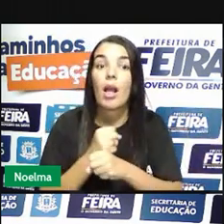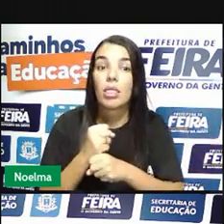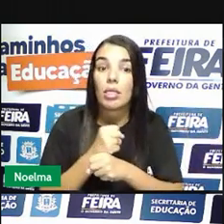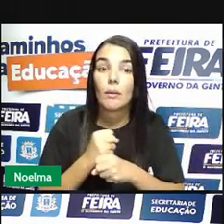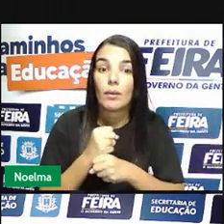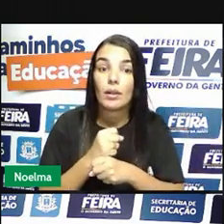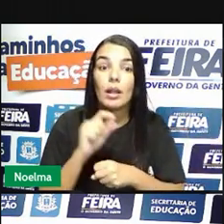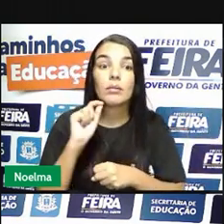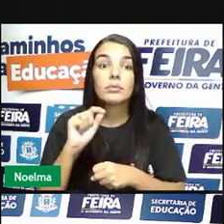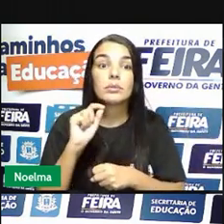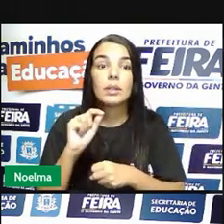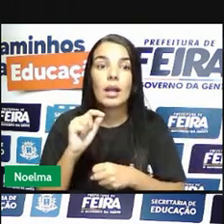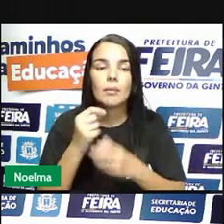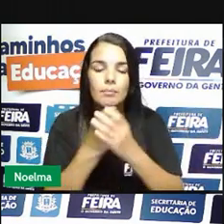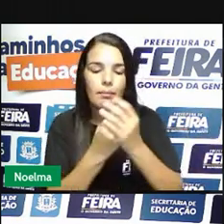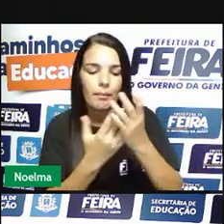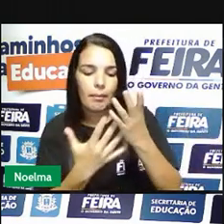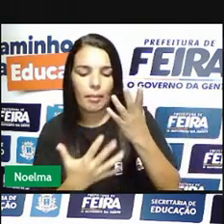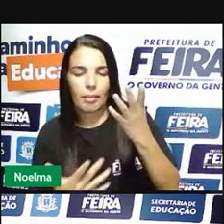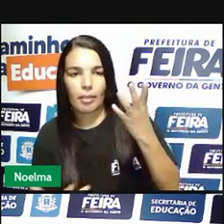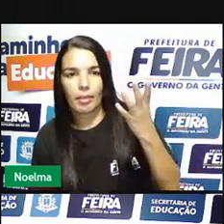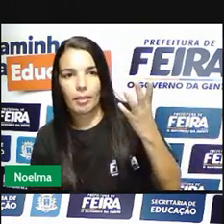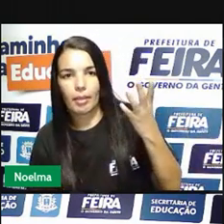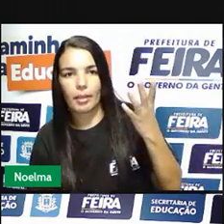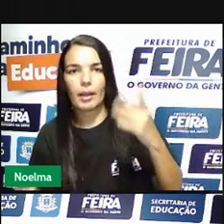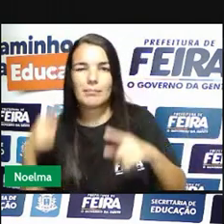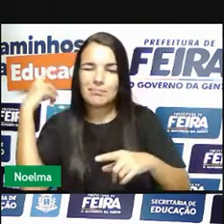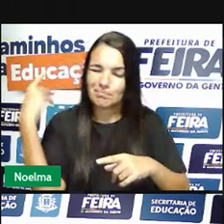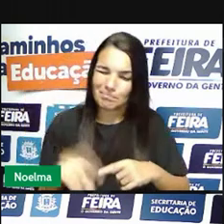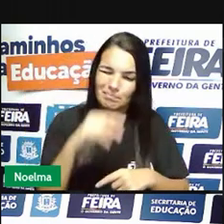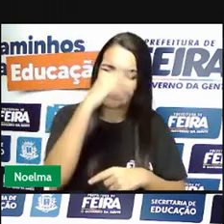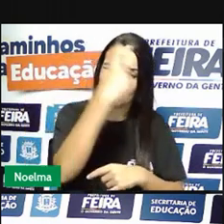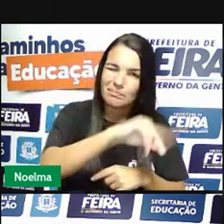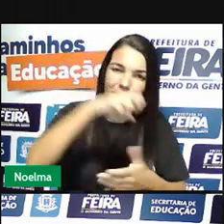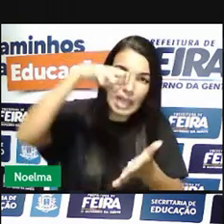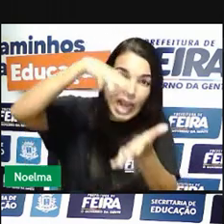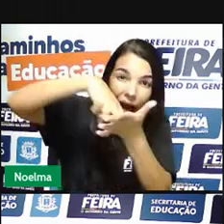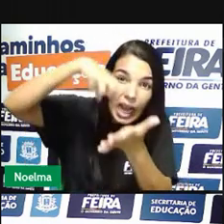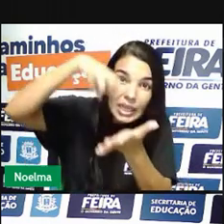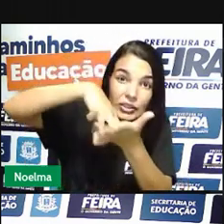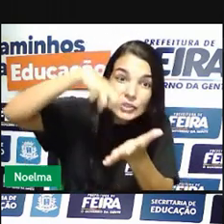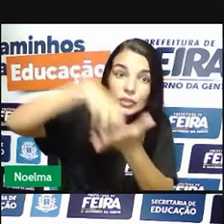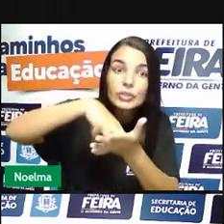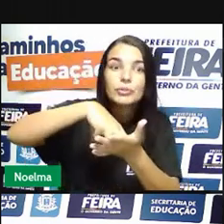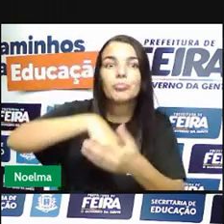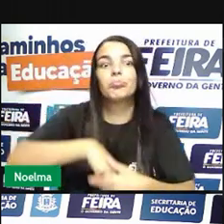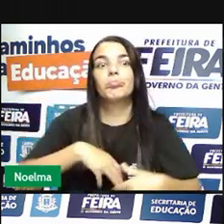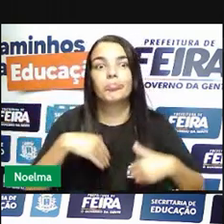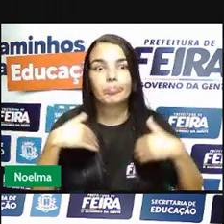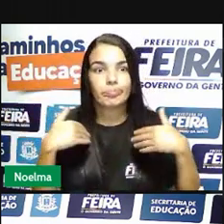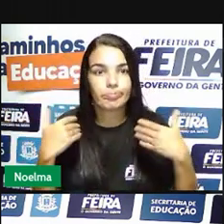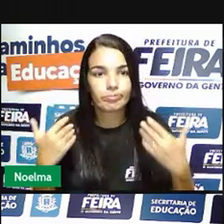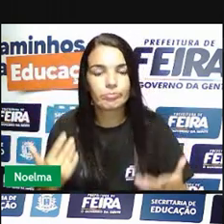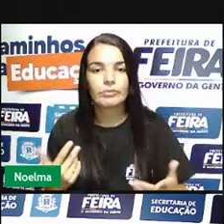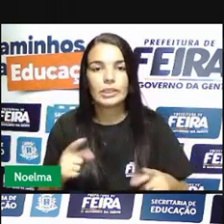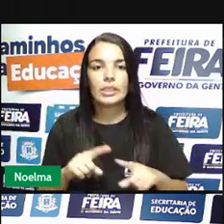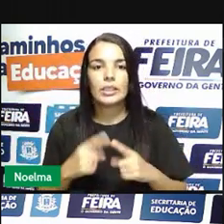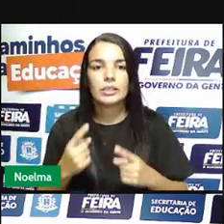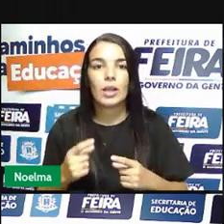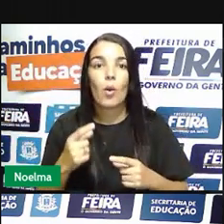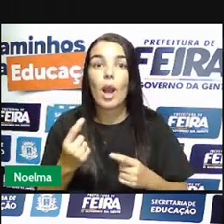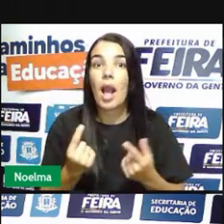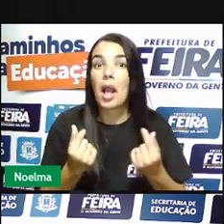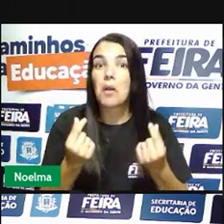era decretado a derrama, que eram as punições. O custo de vida em toda a região